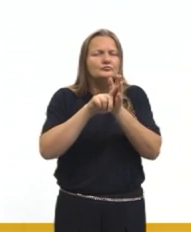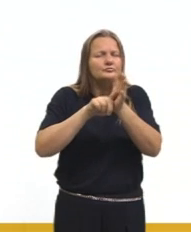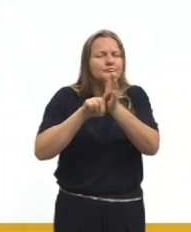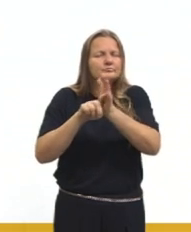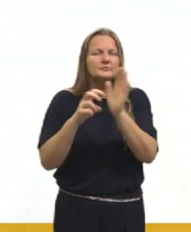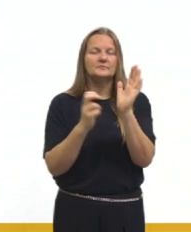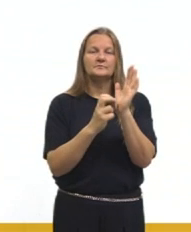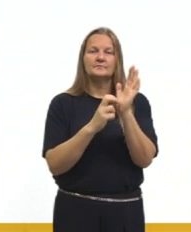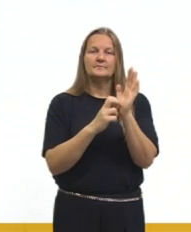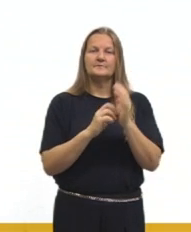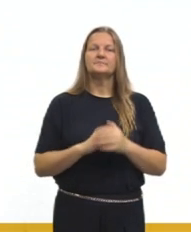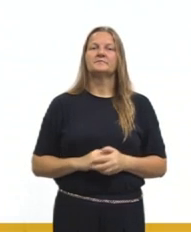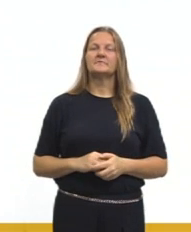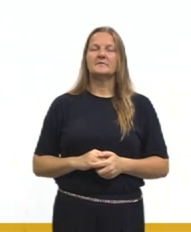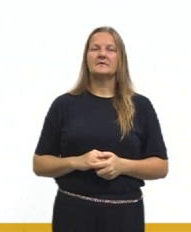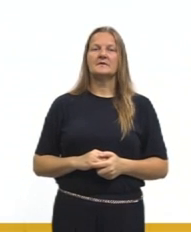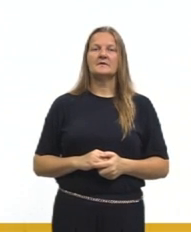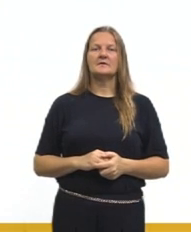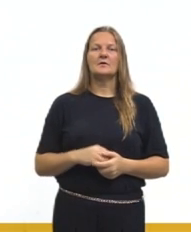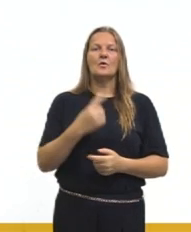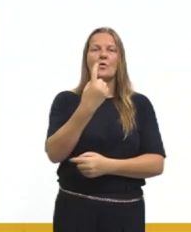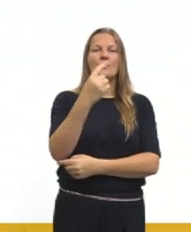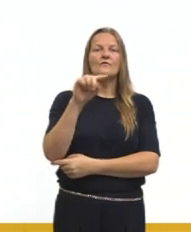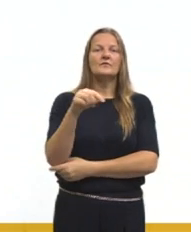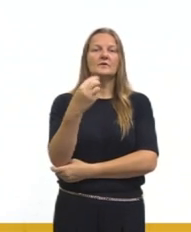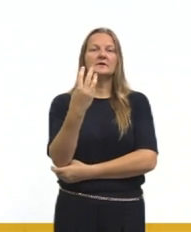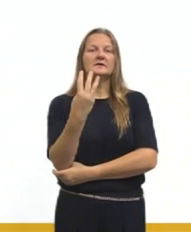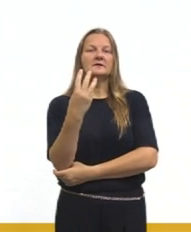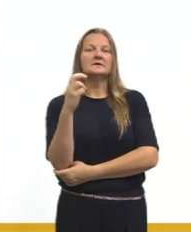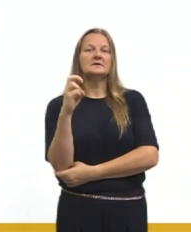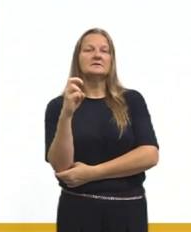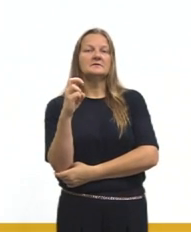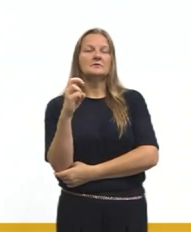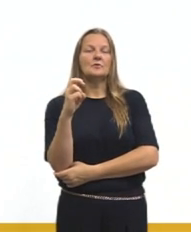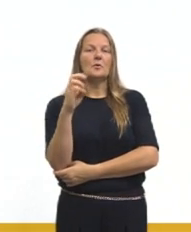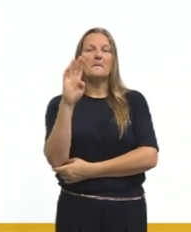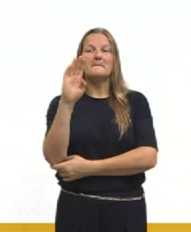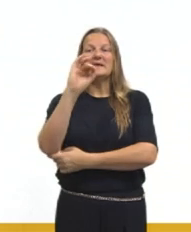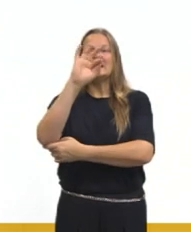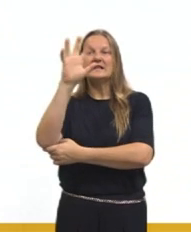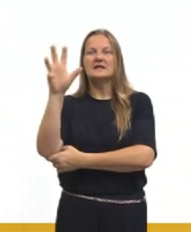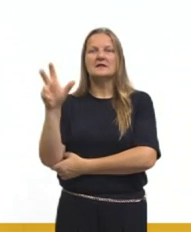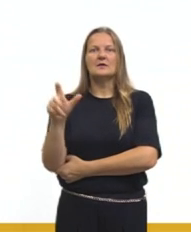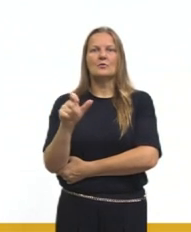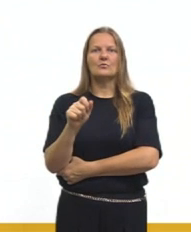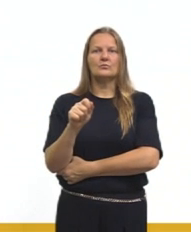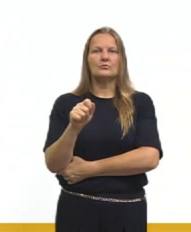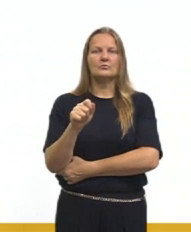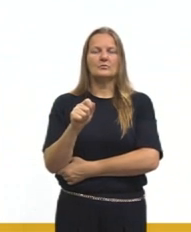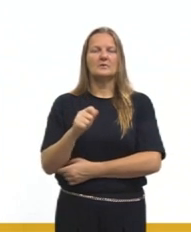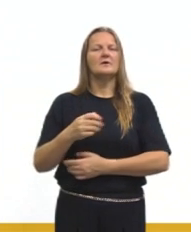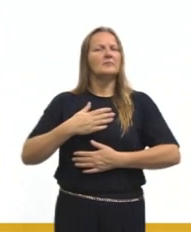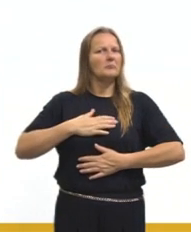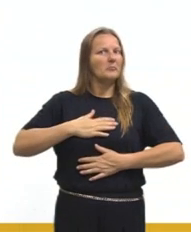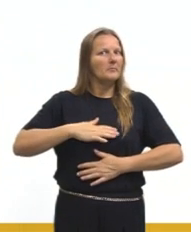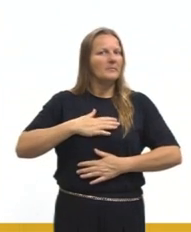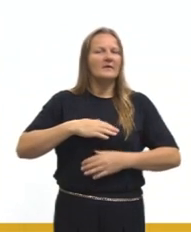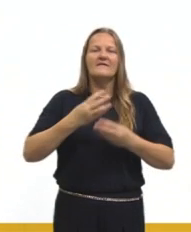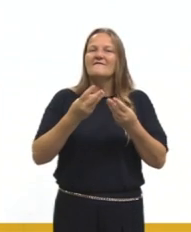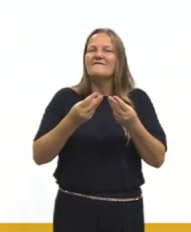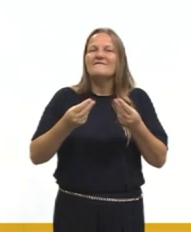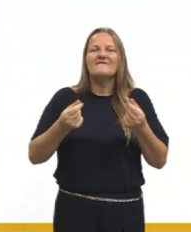Também uma questão ali que falava em 1,35 bilhão. Eram questões bem tranquilas. A gente